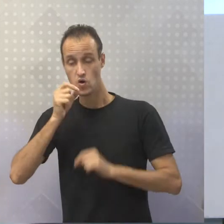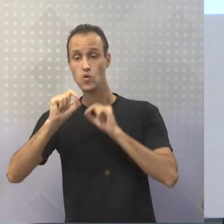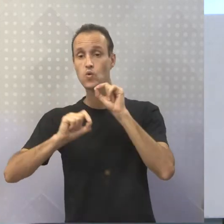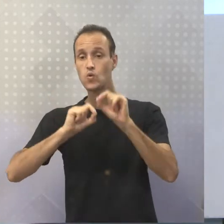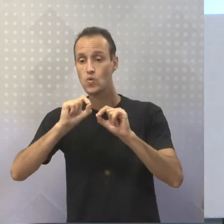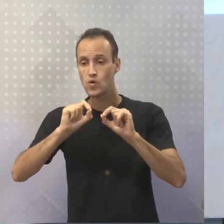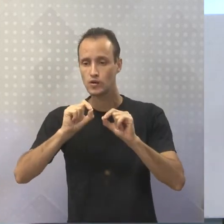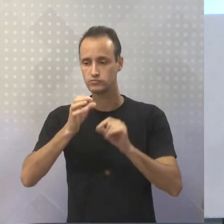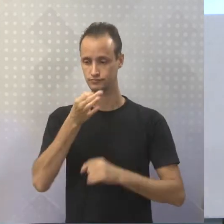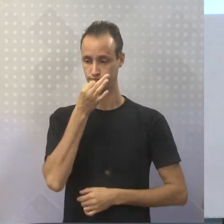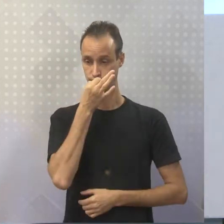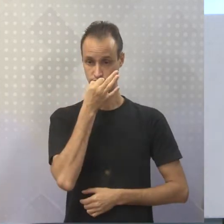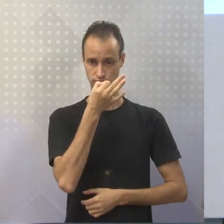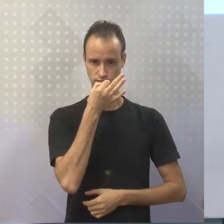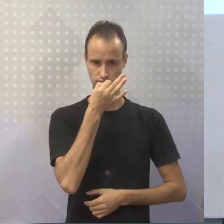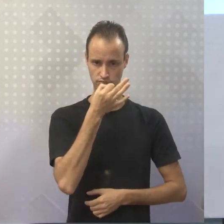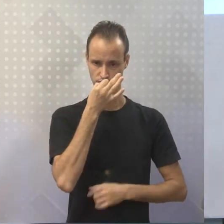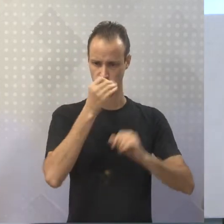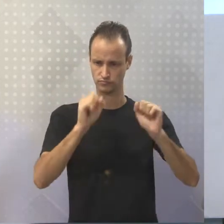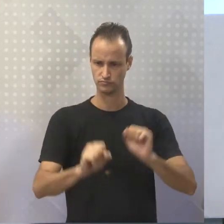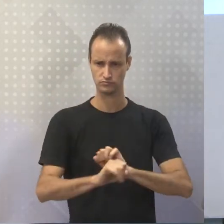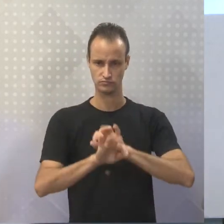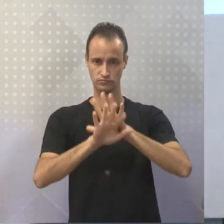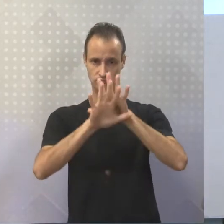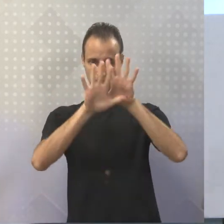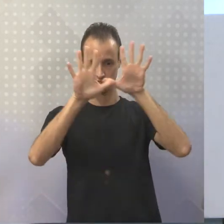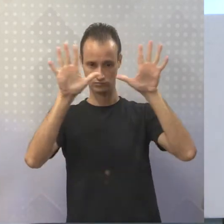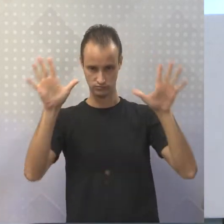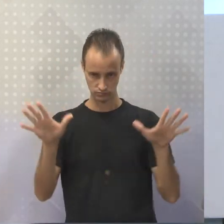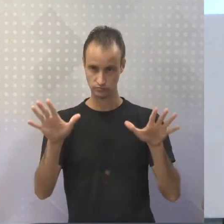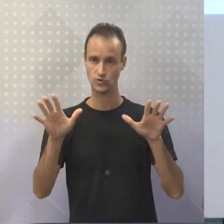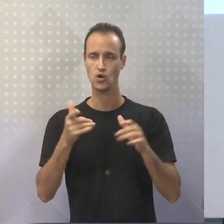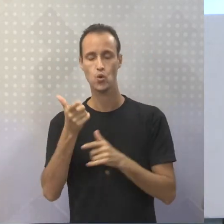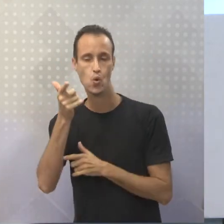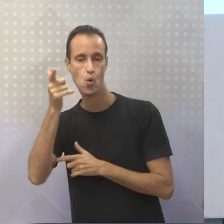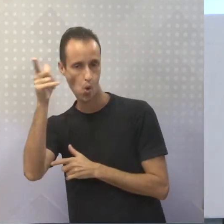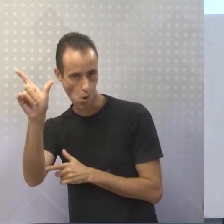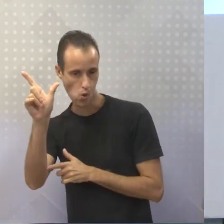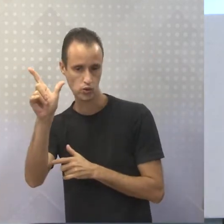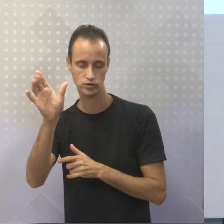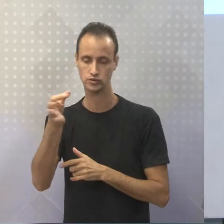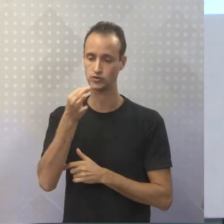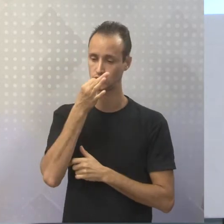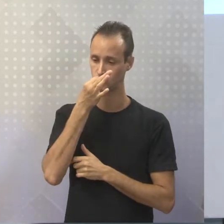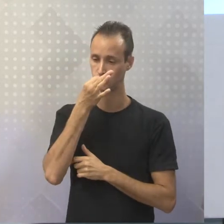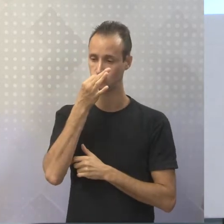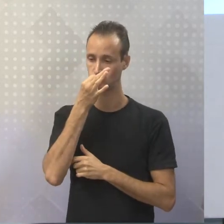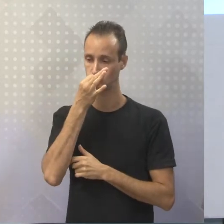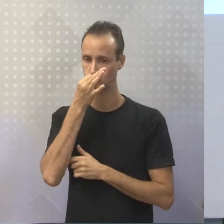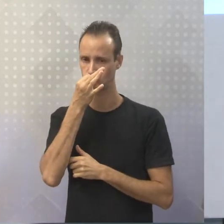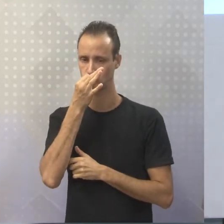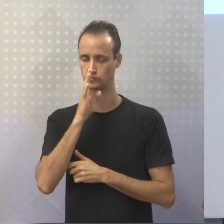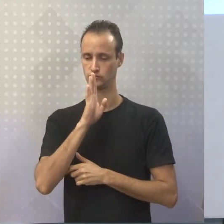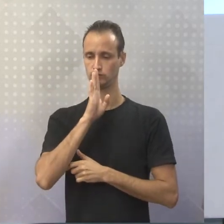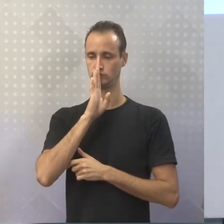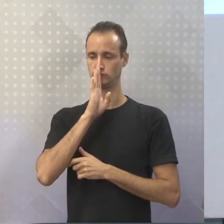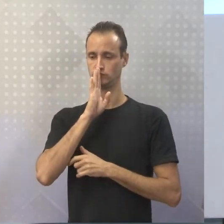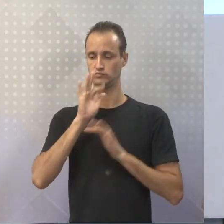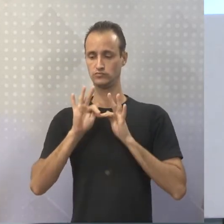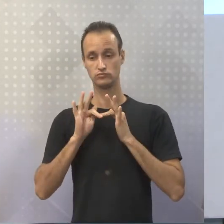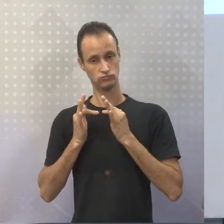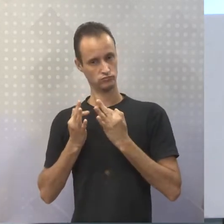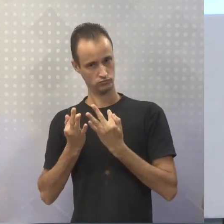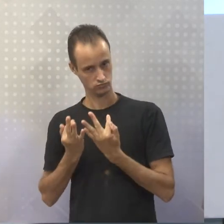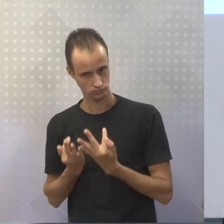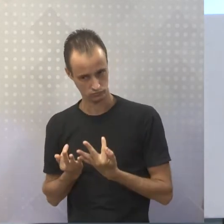opinião, digamos assim, mais explícita do repórter. E em outros, a opinião vai estar lá, só que numa intensidade